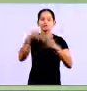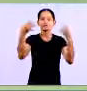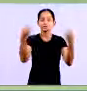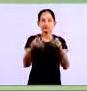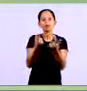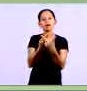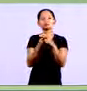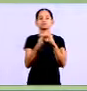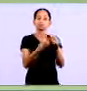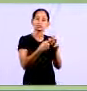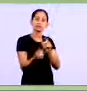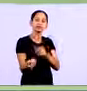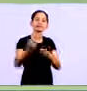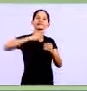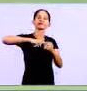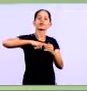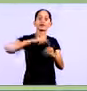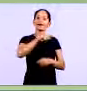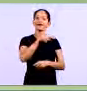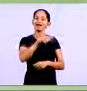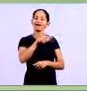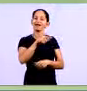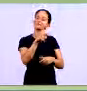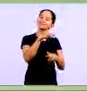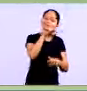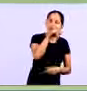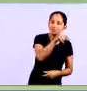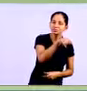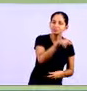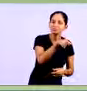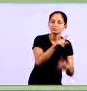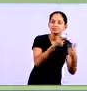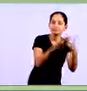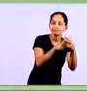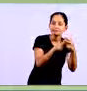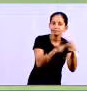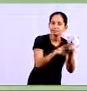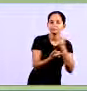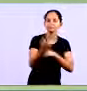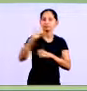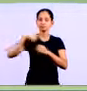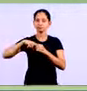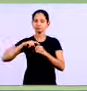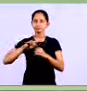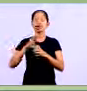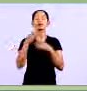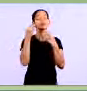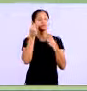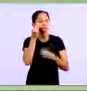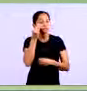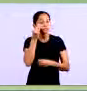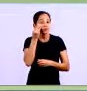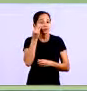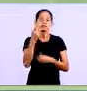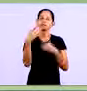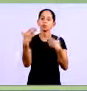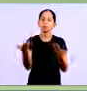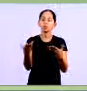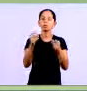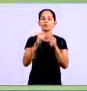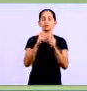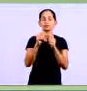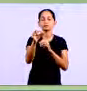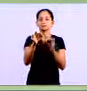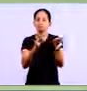iva necessária. Assim, o controle é um processo essencialmente regulatório. O processo